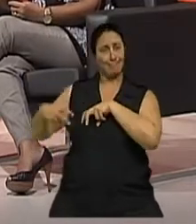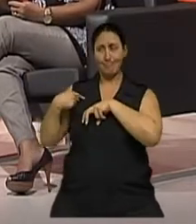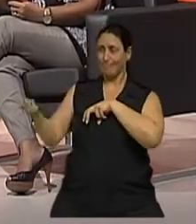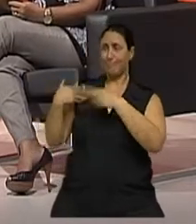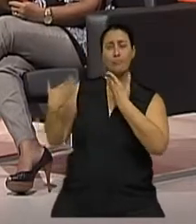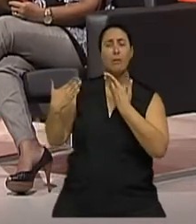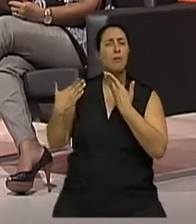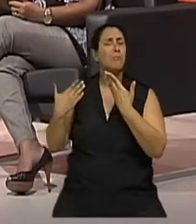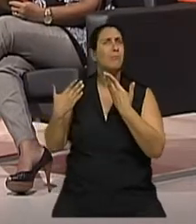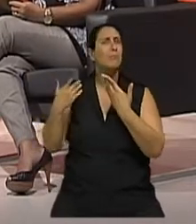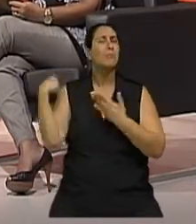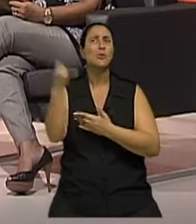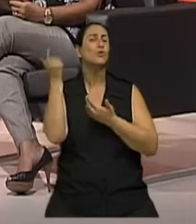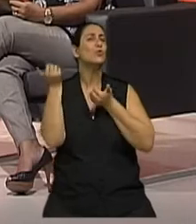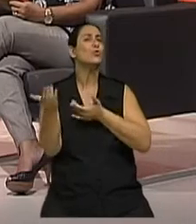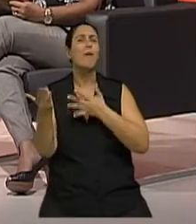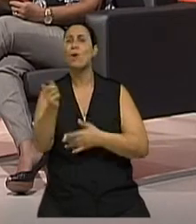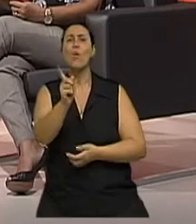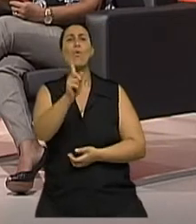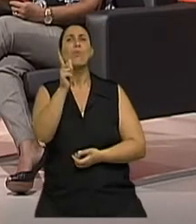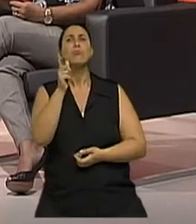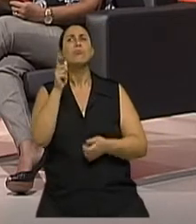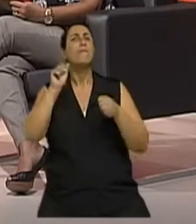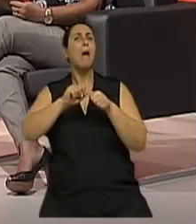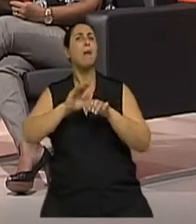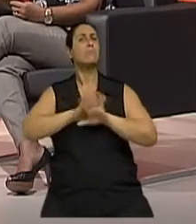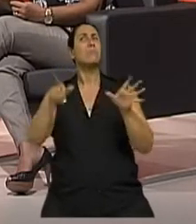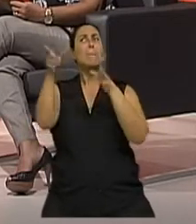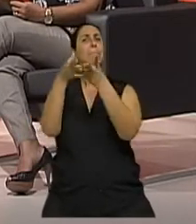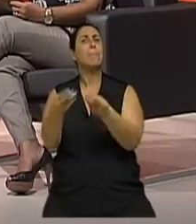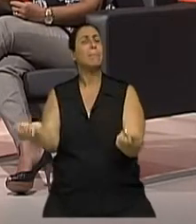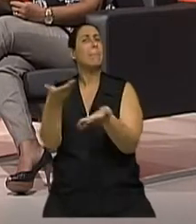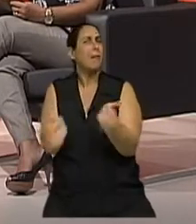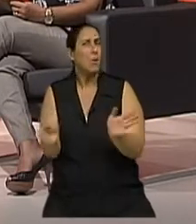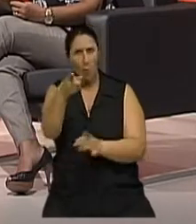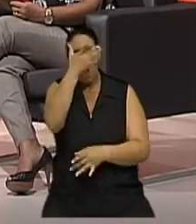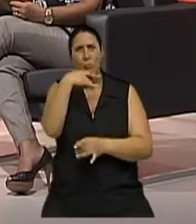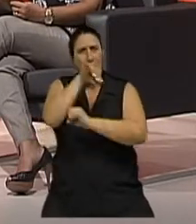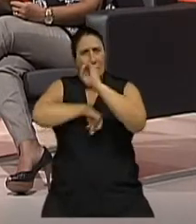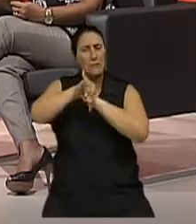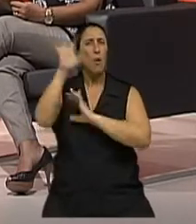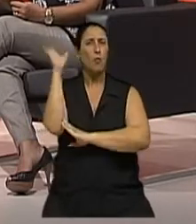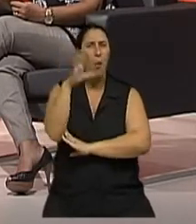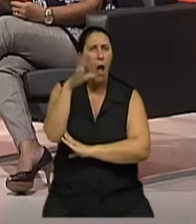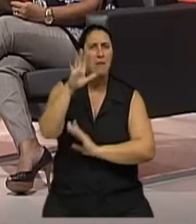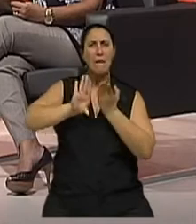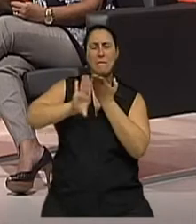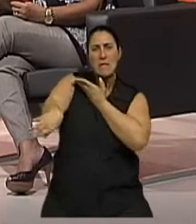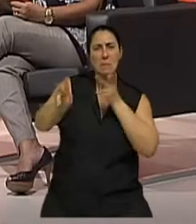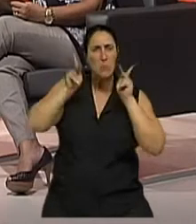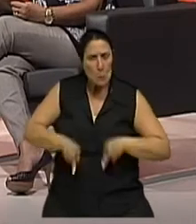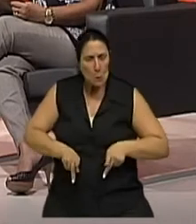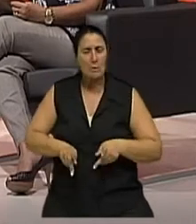isto também os jovens têm que aprender e resgatar, isso que eles estão perdendo, doutor? É que tudo isso é tantas novidades